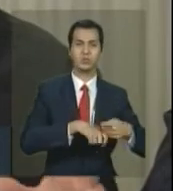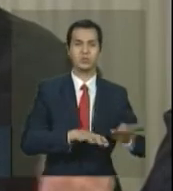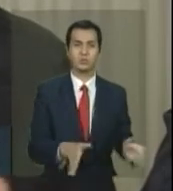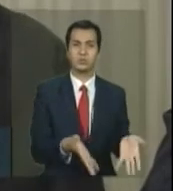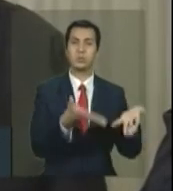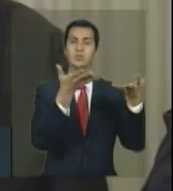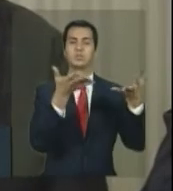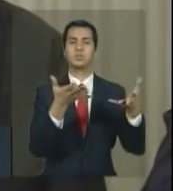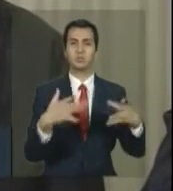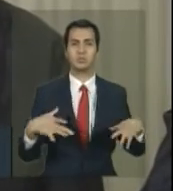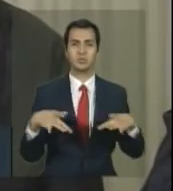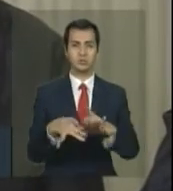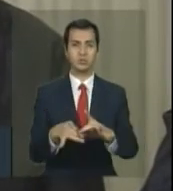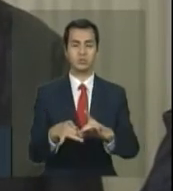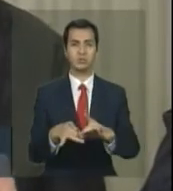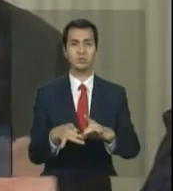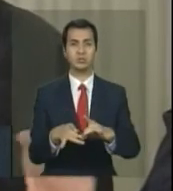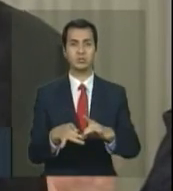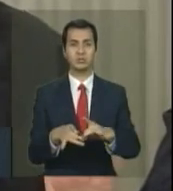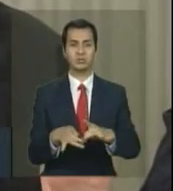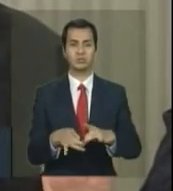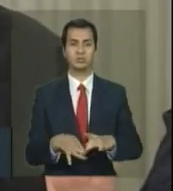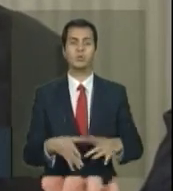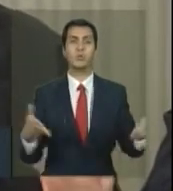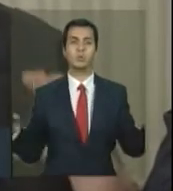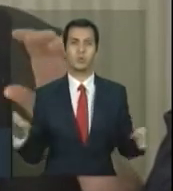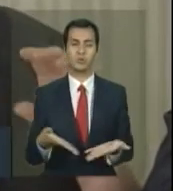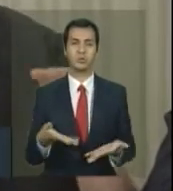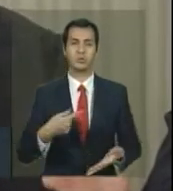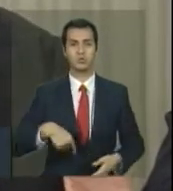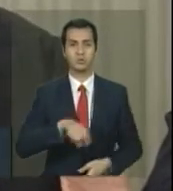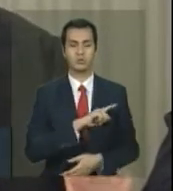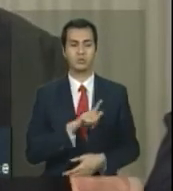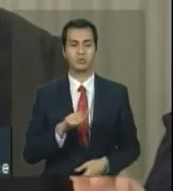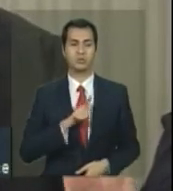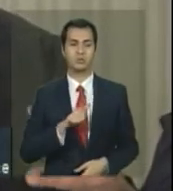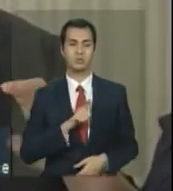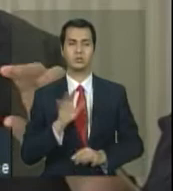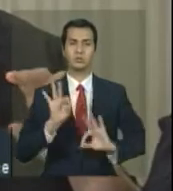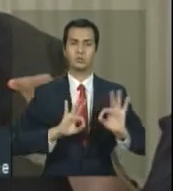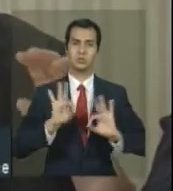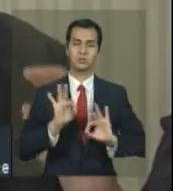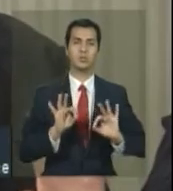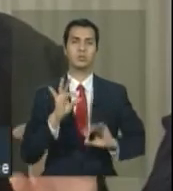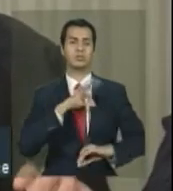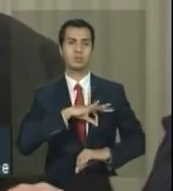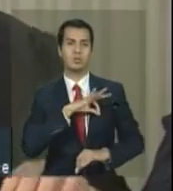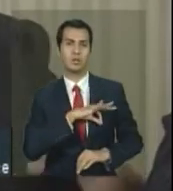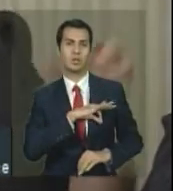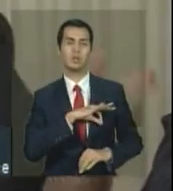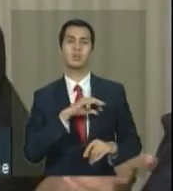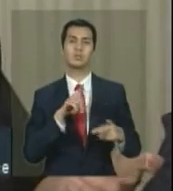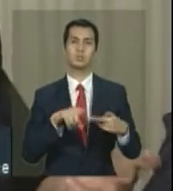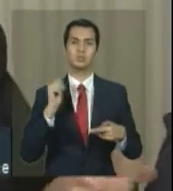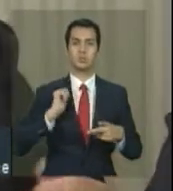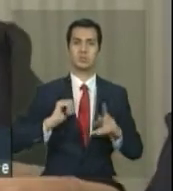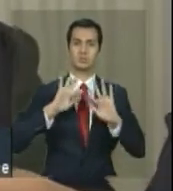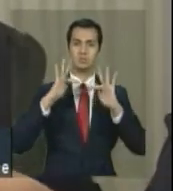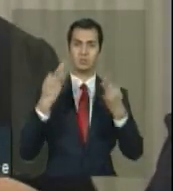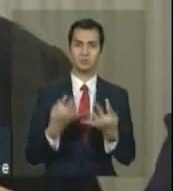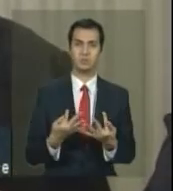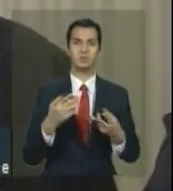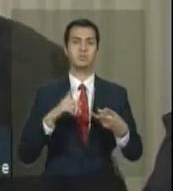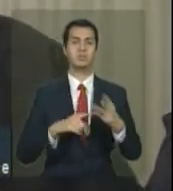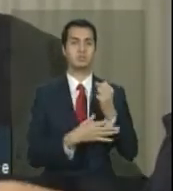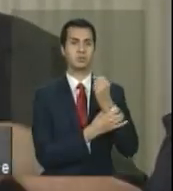movimentar. Portanto, nós temos um colchão hoje, que envolve programas de transferência de renda, não só o Bolsa Família, que envolve o Seguro